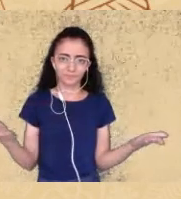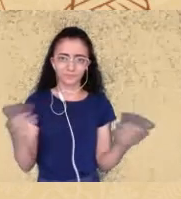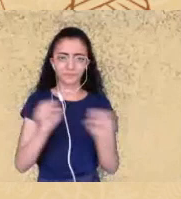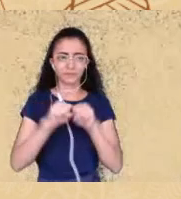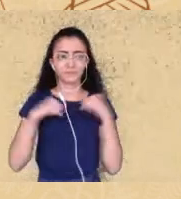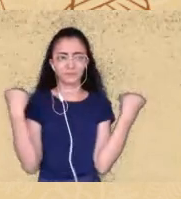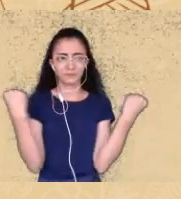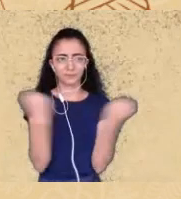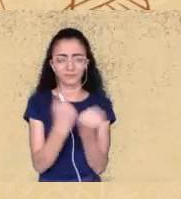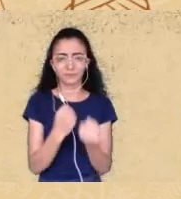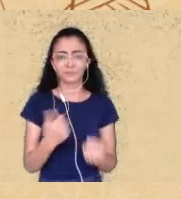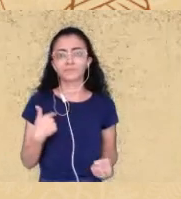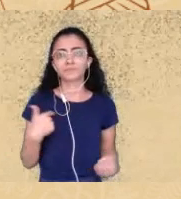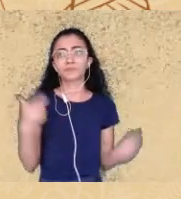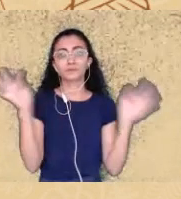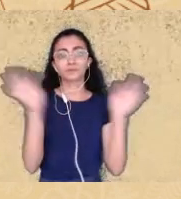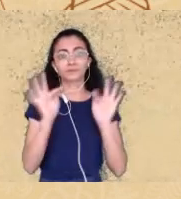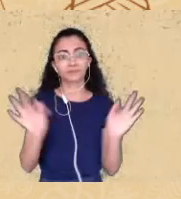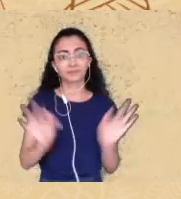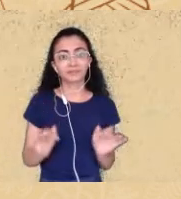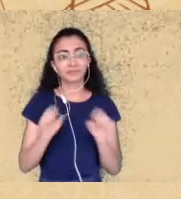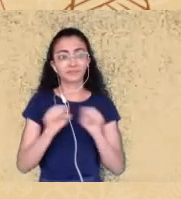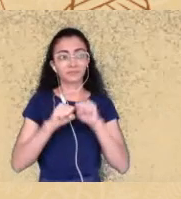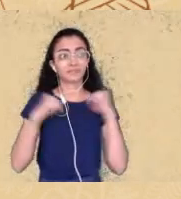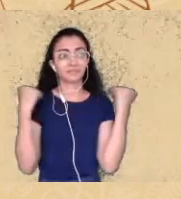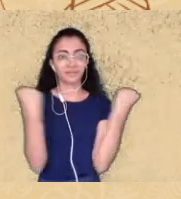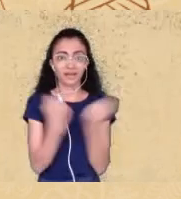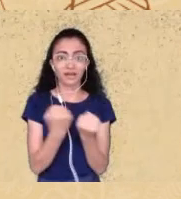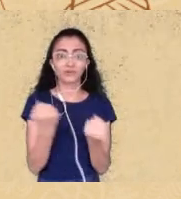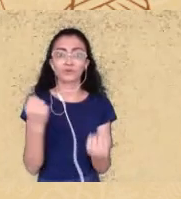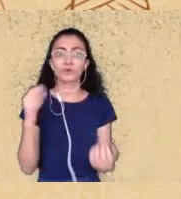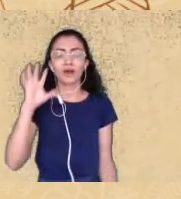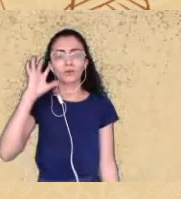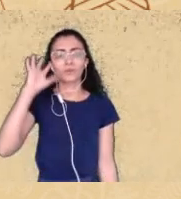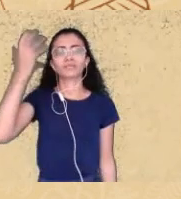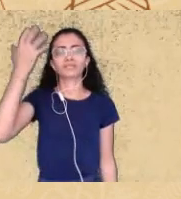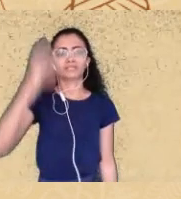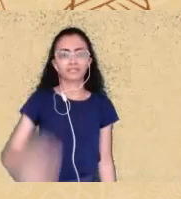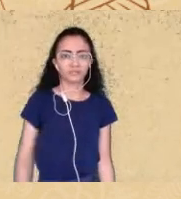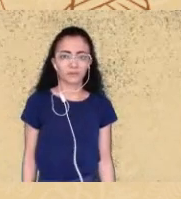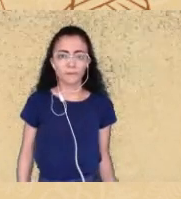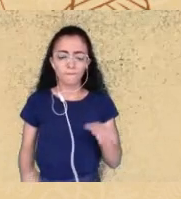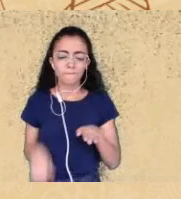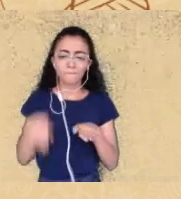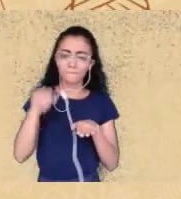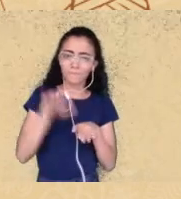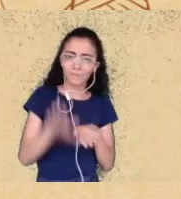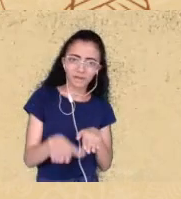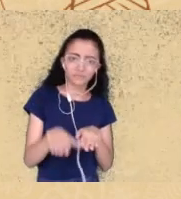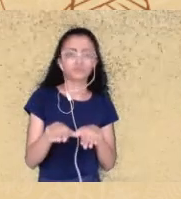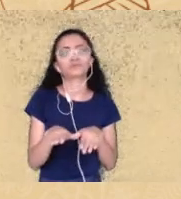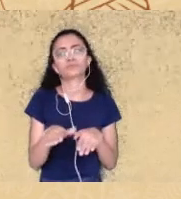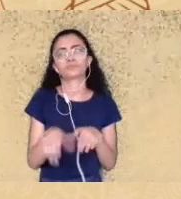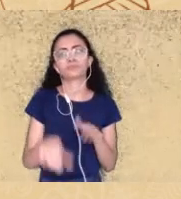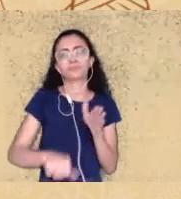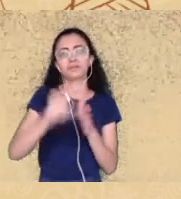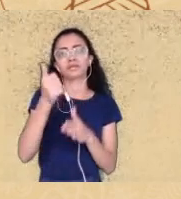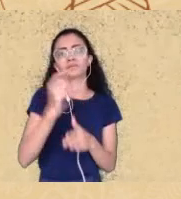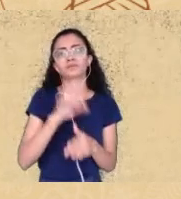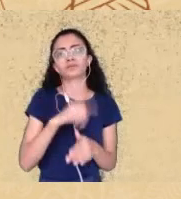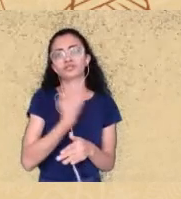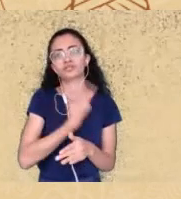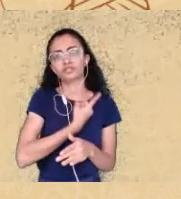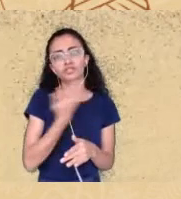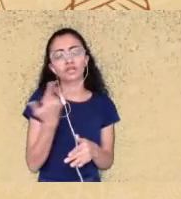por esse seminário ter acontecido como um primeiro passo a gente trabalhar o racismo institucional para dentro do